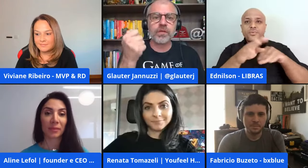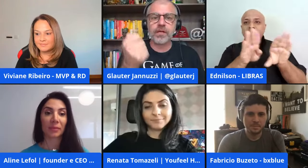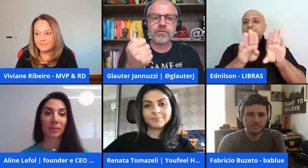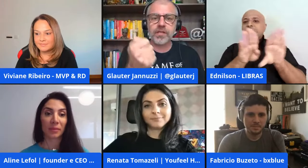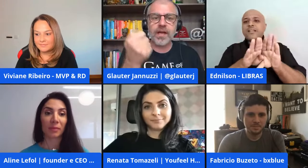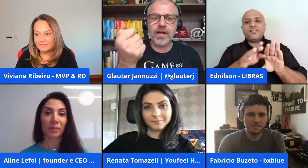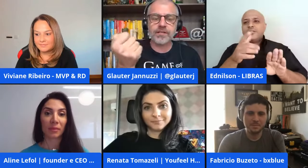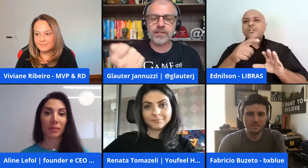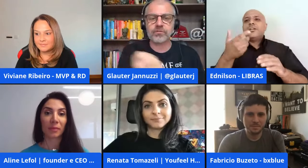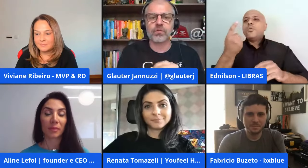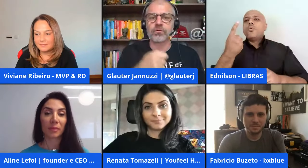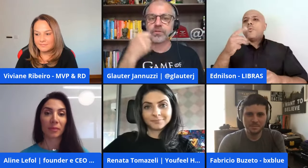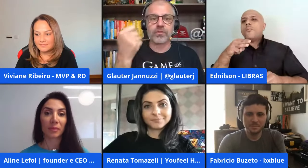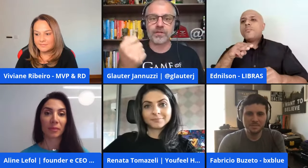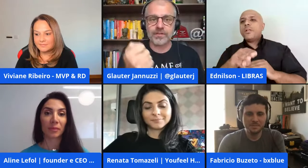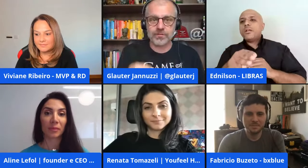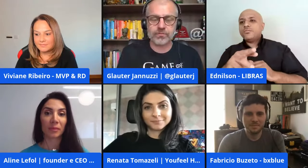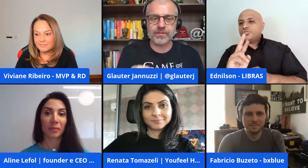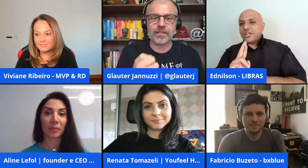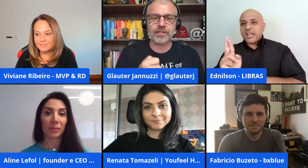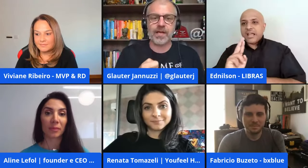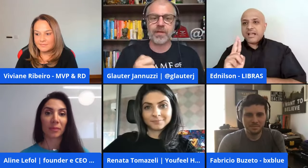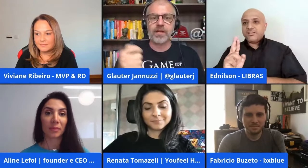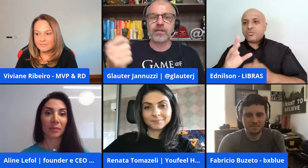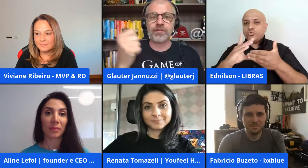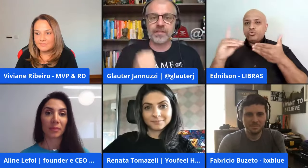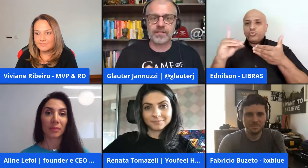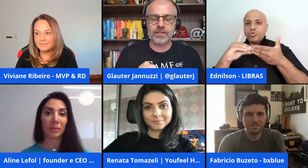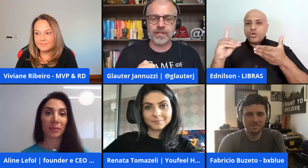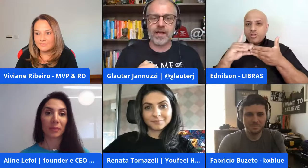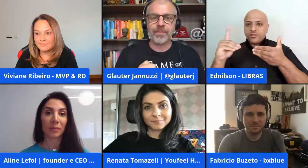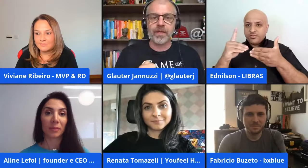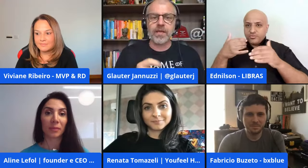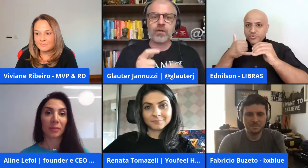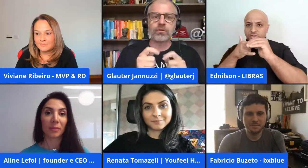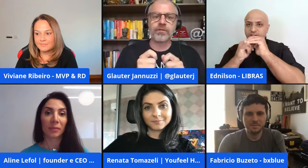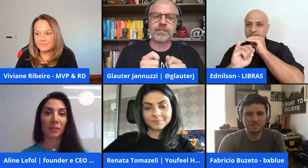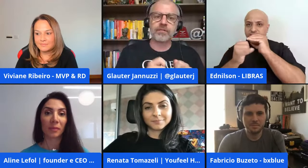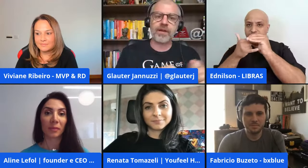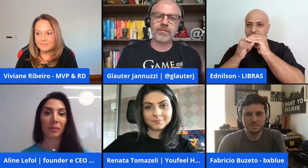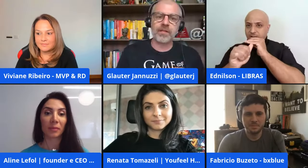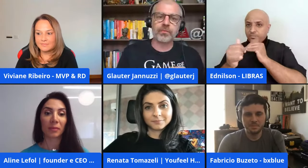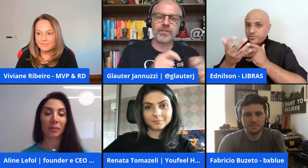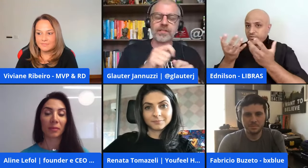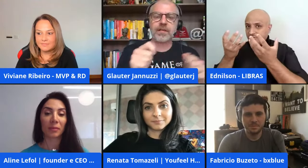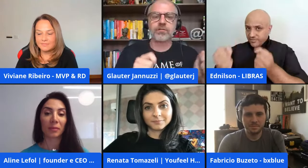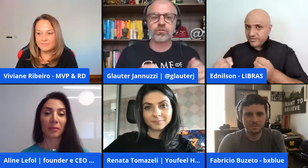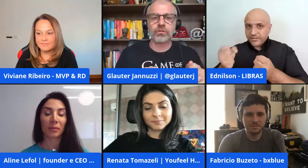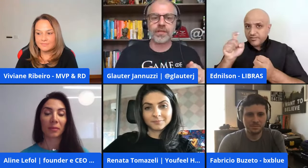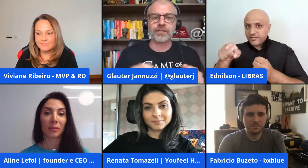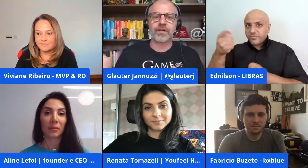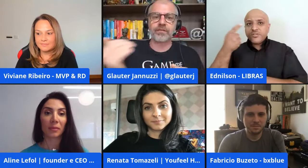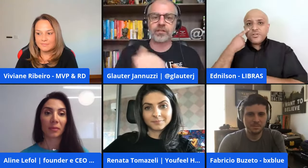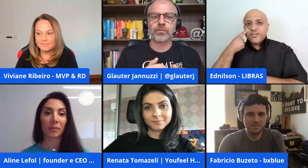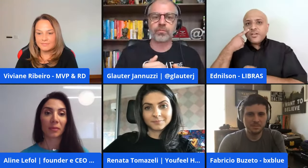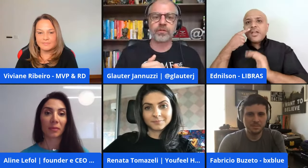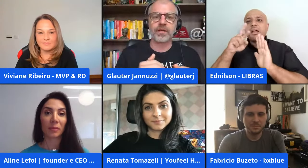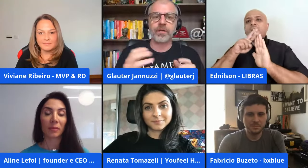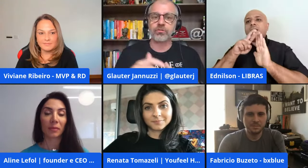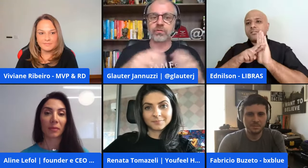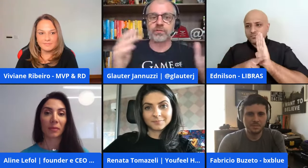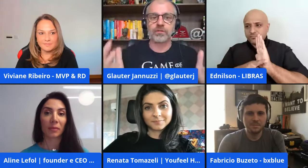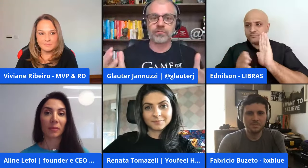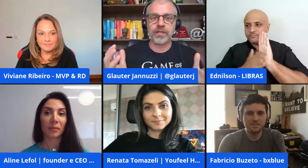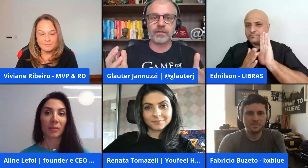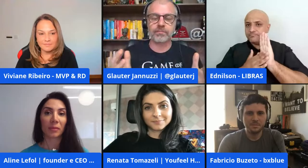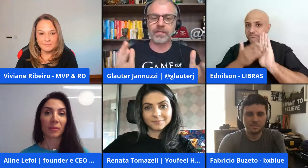querendo investir um milhão de reais ou de dólares na sua startup e você aceitar e aí quando você vai ver depois as clausas do contrato que ele vai te propor